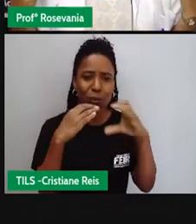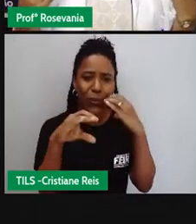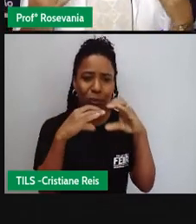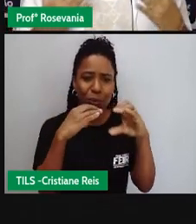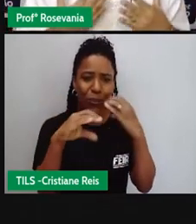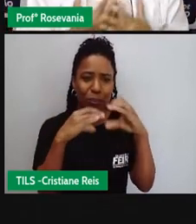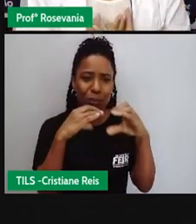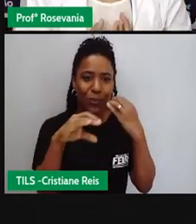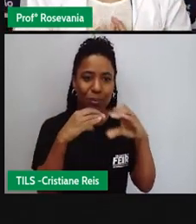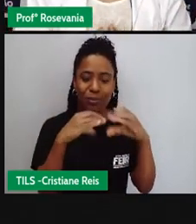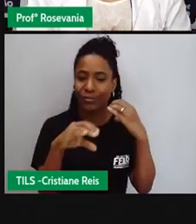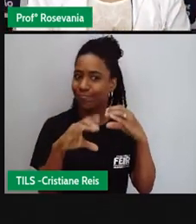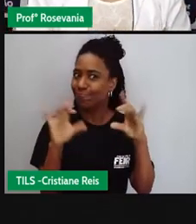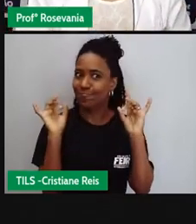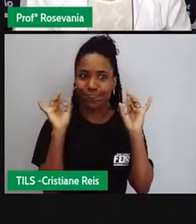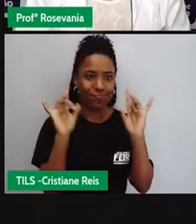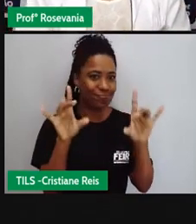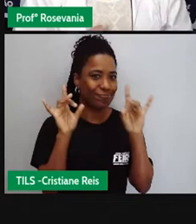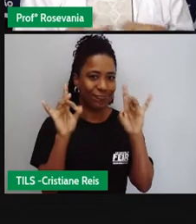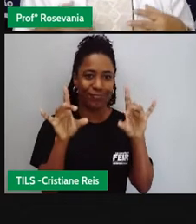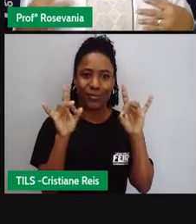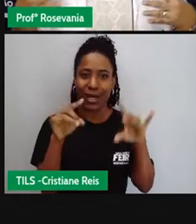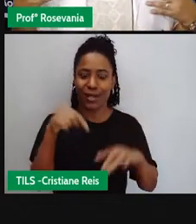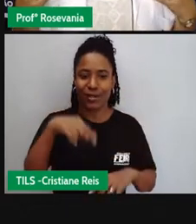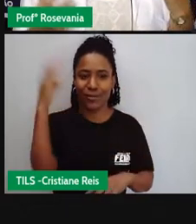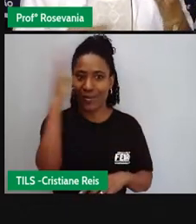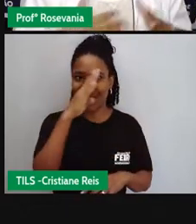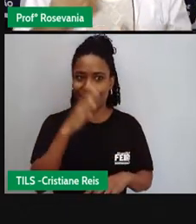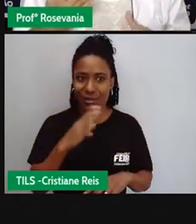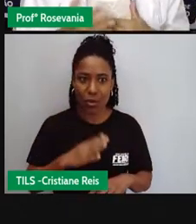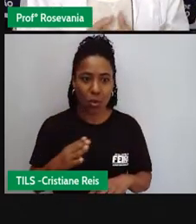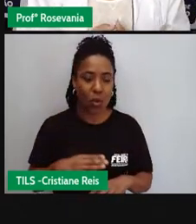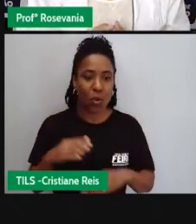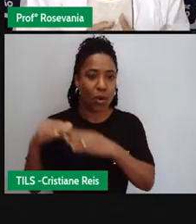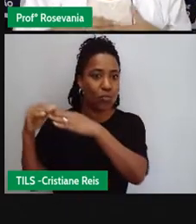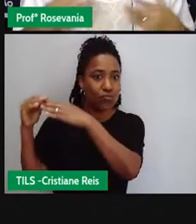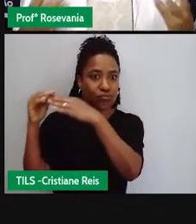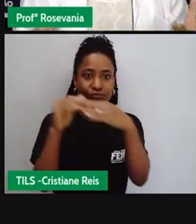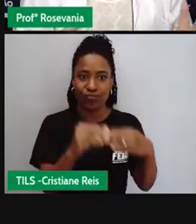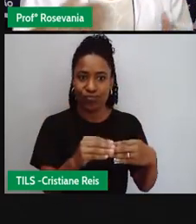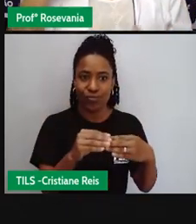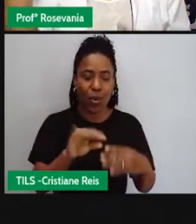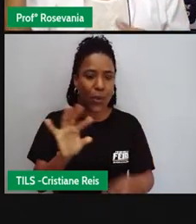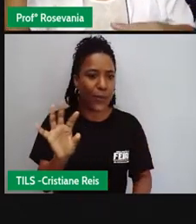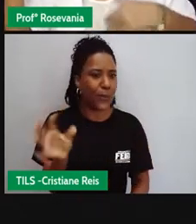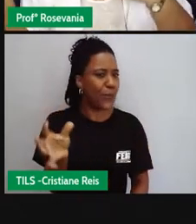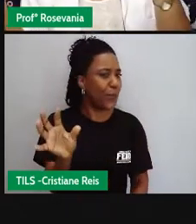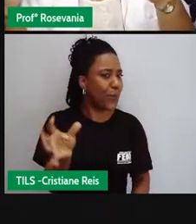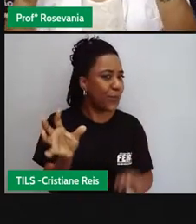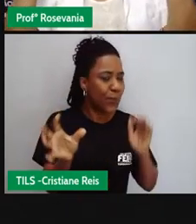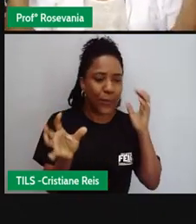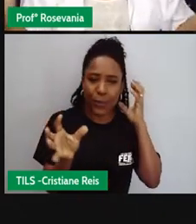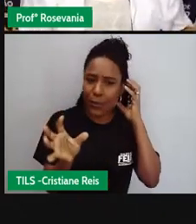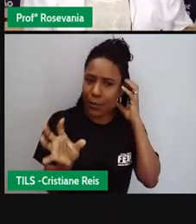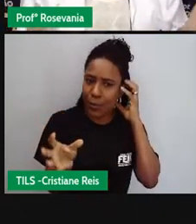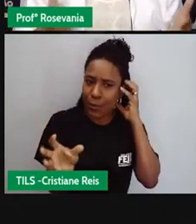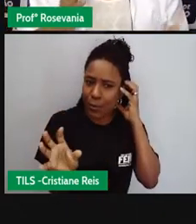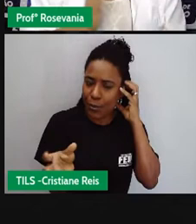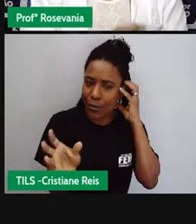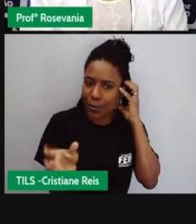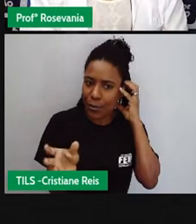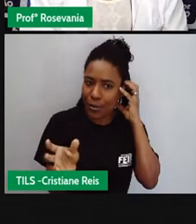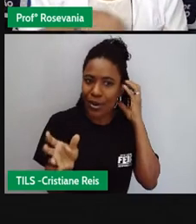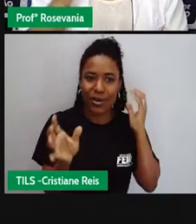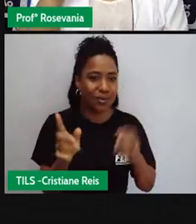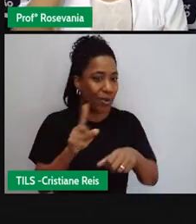e isso foi um evento no nosso país, que primeiro com as informações poucas e com poucos horários, não era o dia inteiro,